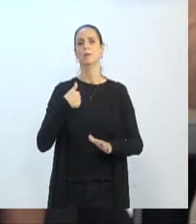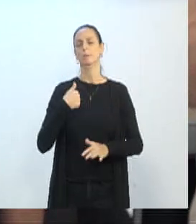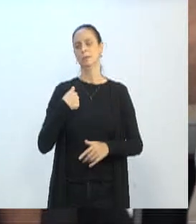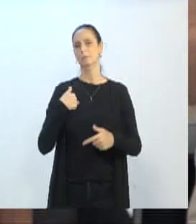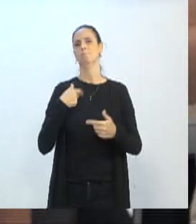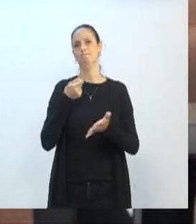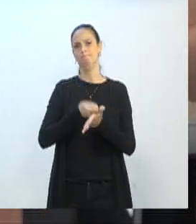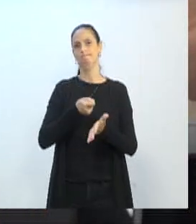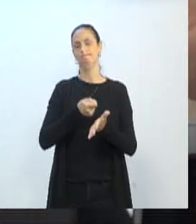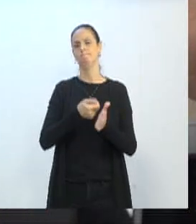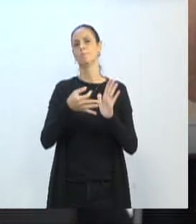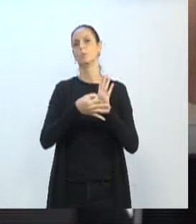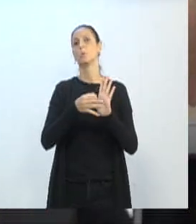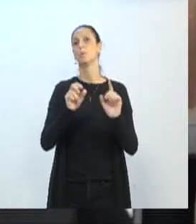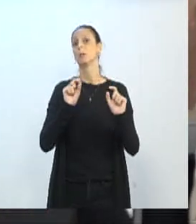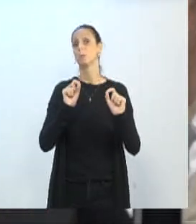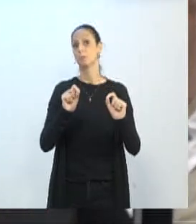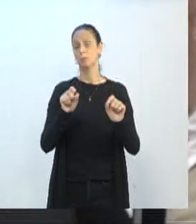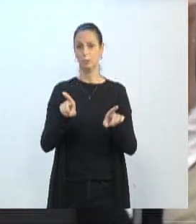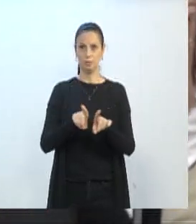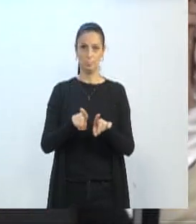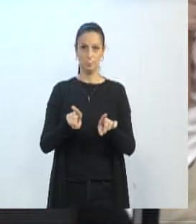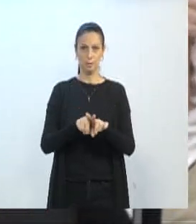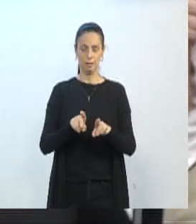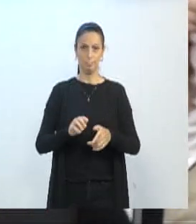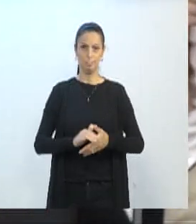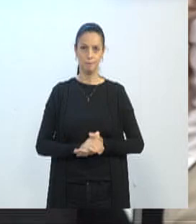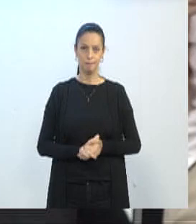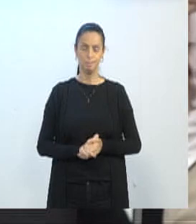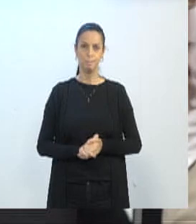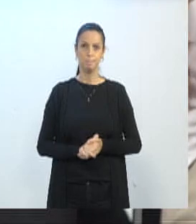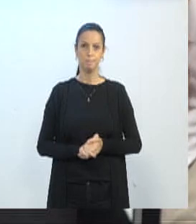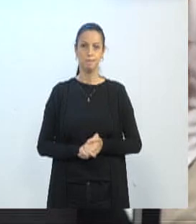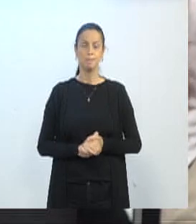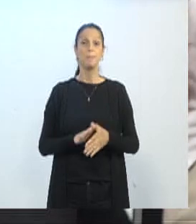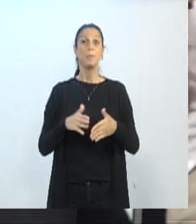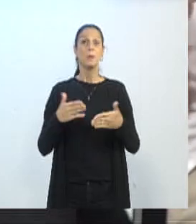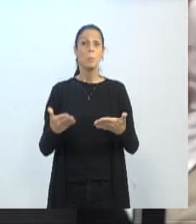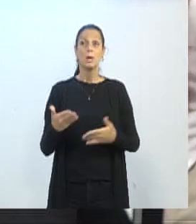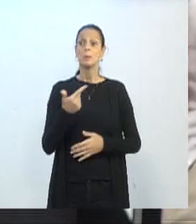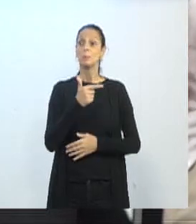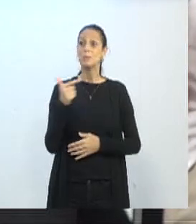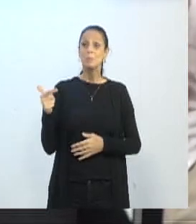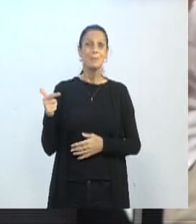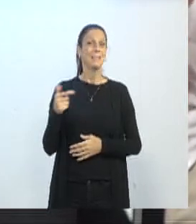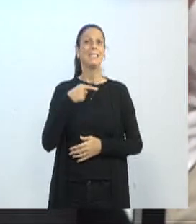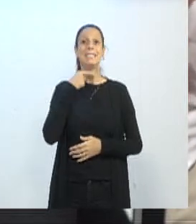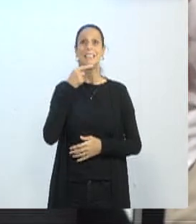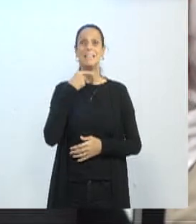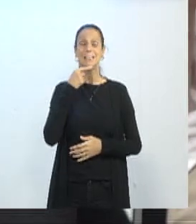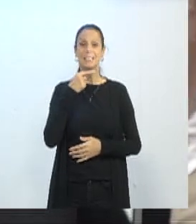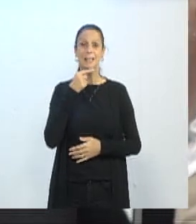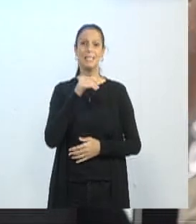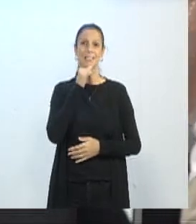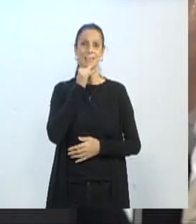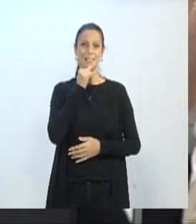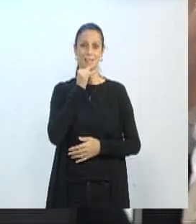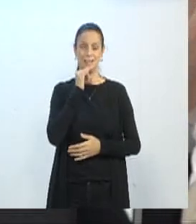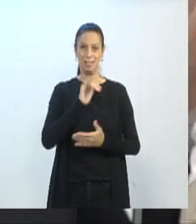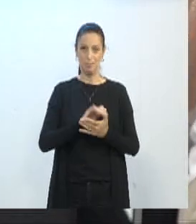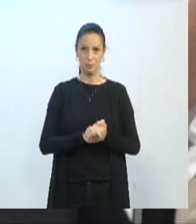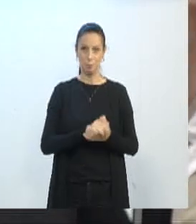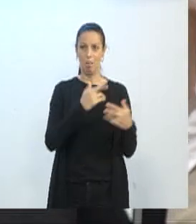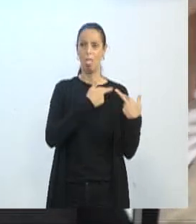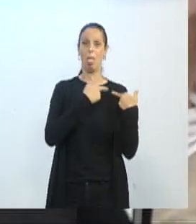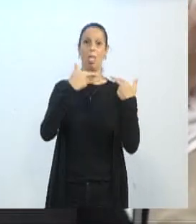comentar aqui também, vereador Silvio, que quando não tem ninguém para passar o chapéu, quem